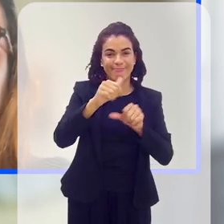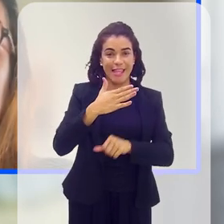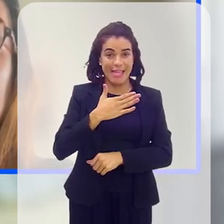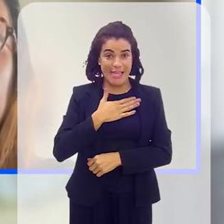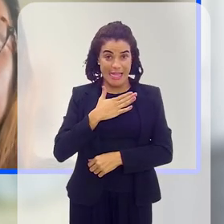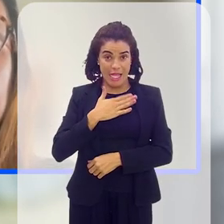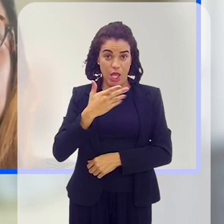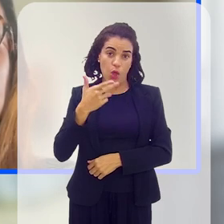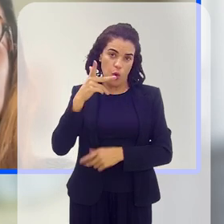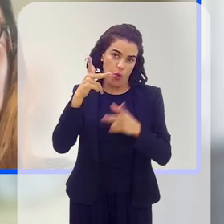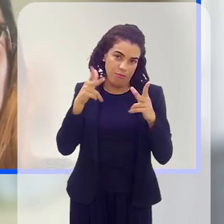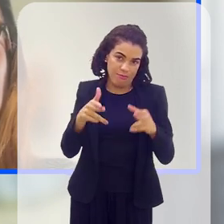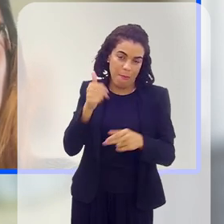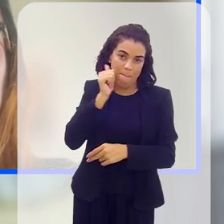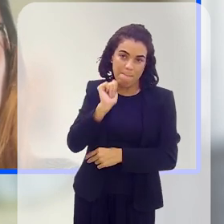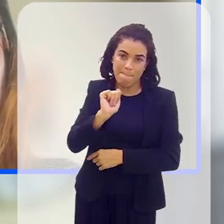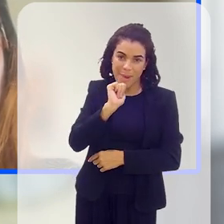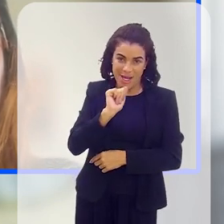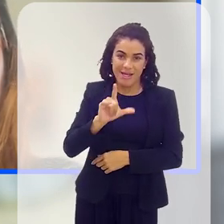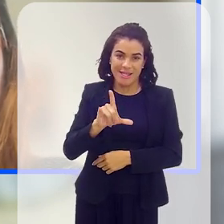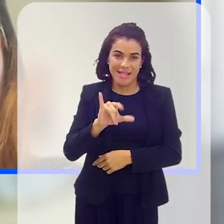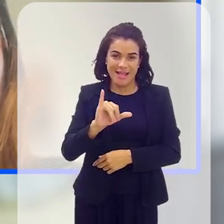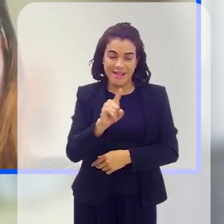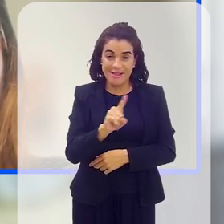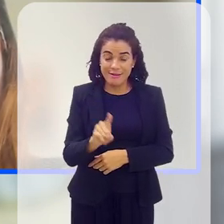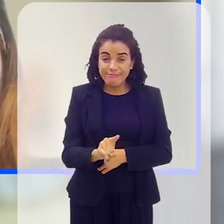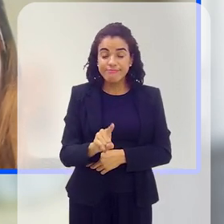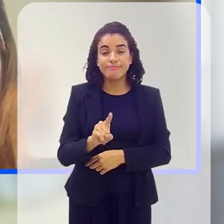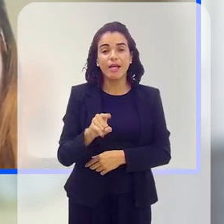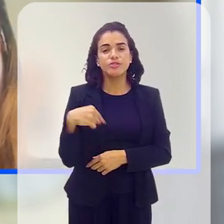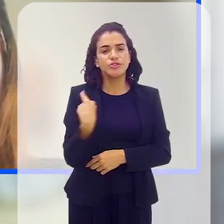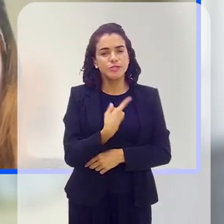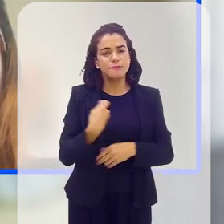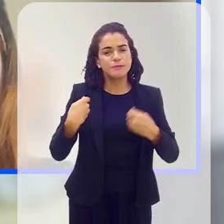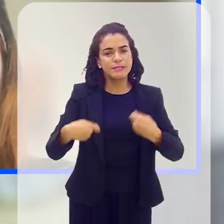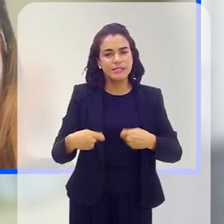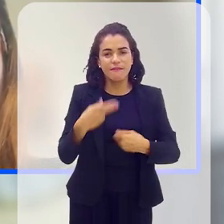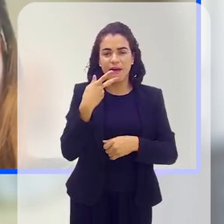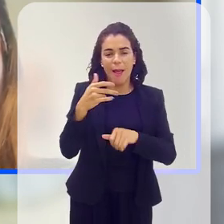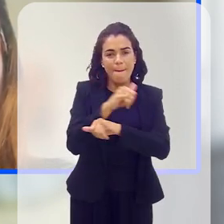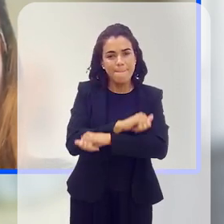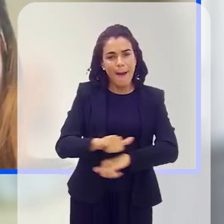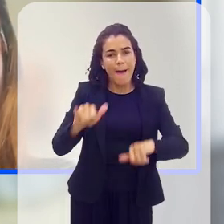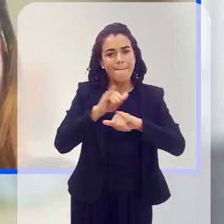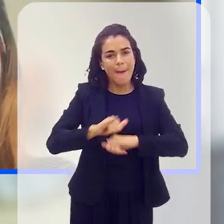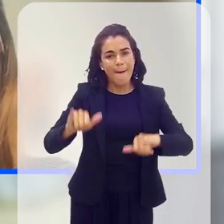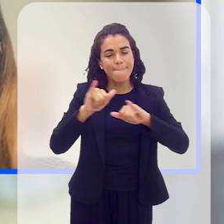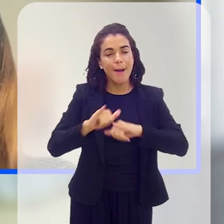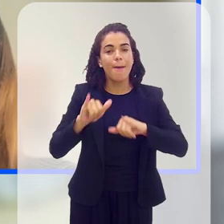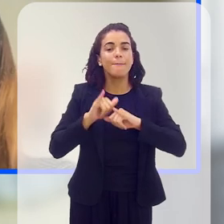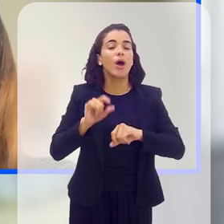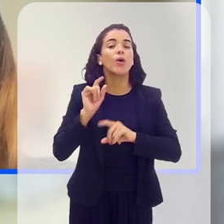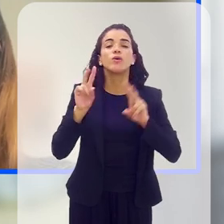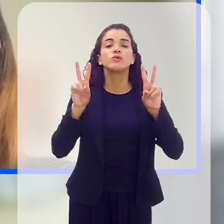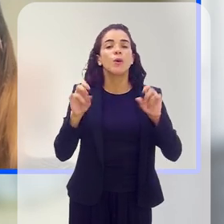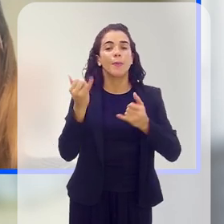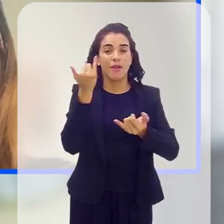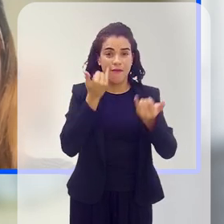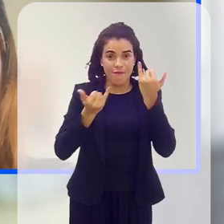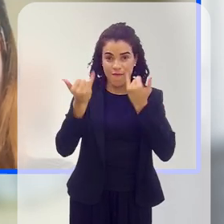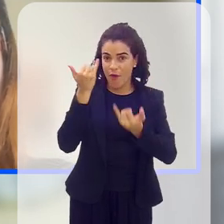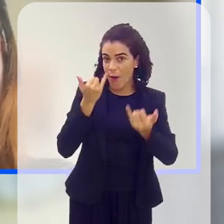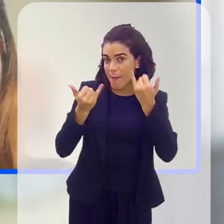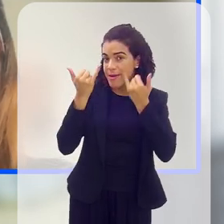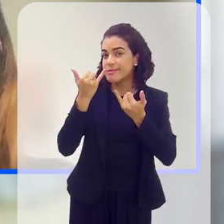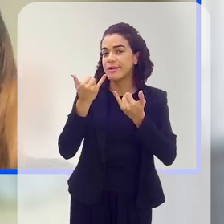falo como mãe da Liz. Acho que a gente tem que falar sobre, divulgar, só com a informação que a gente vai combatendo